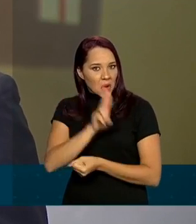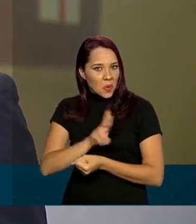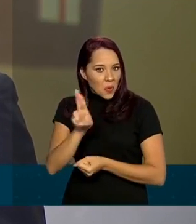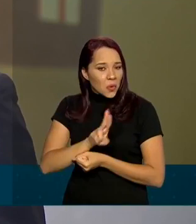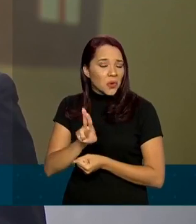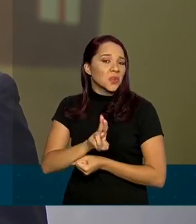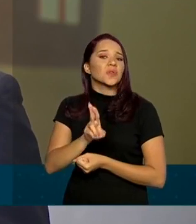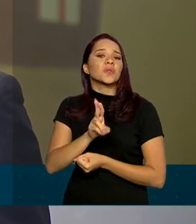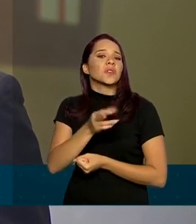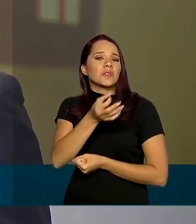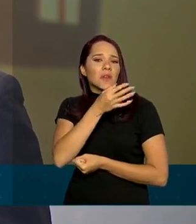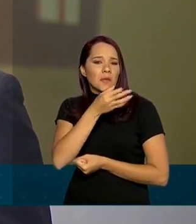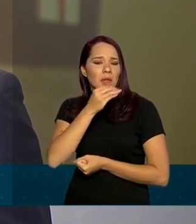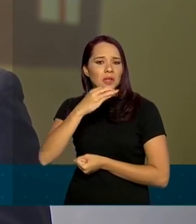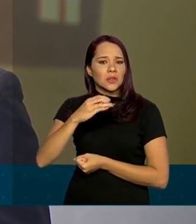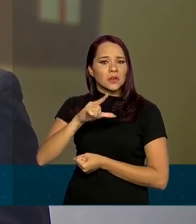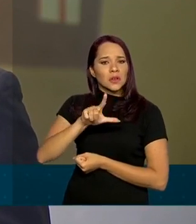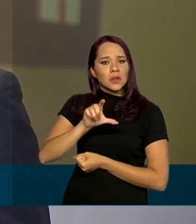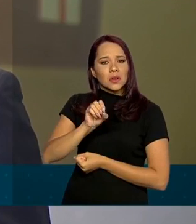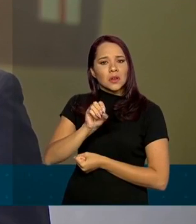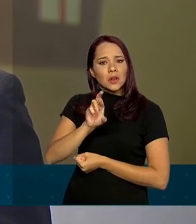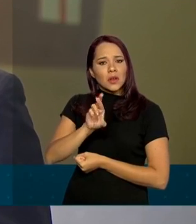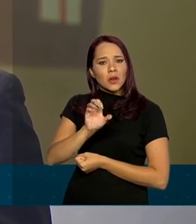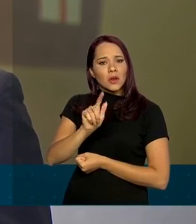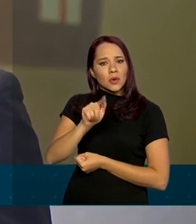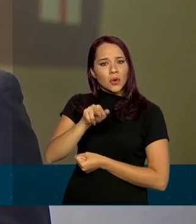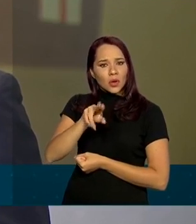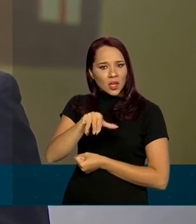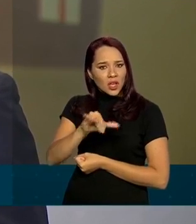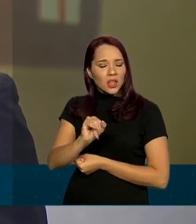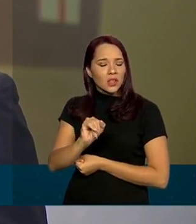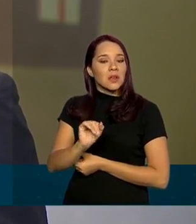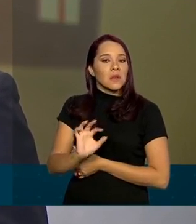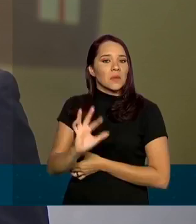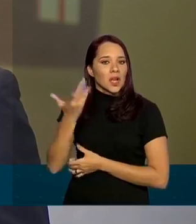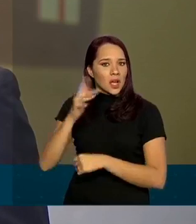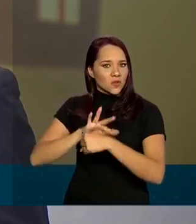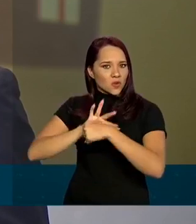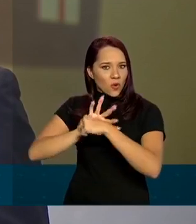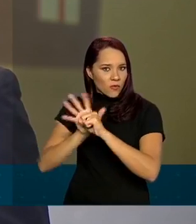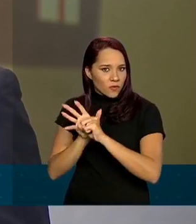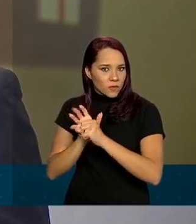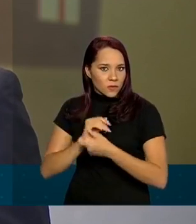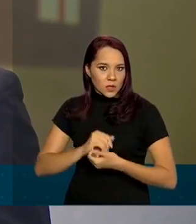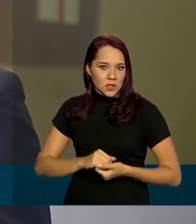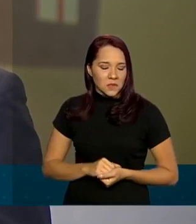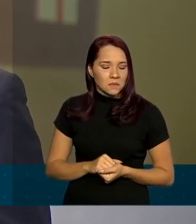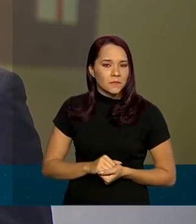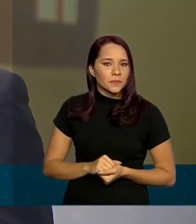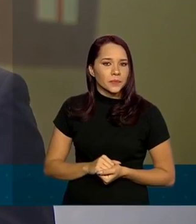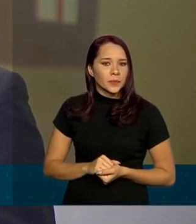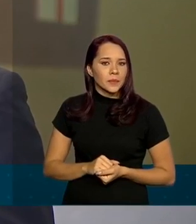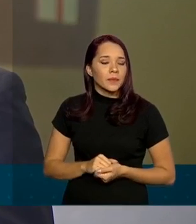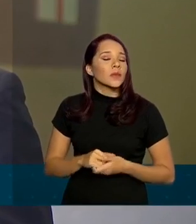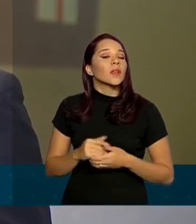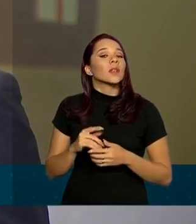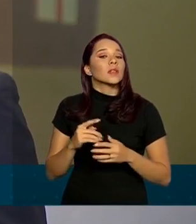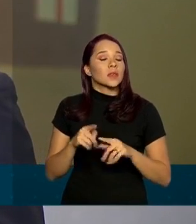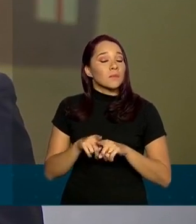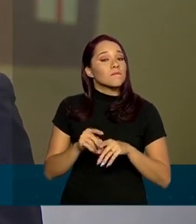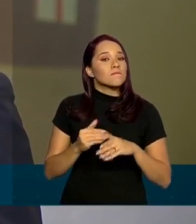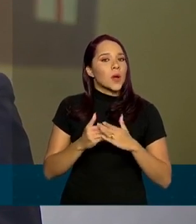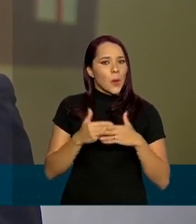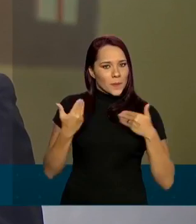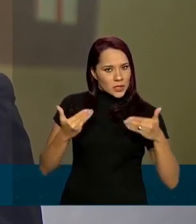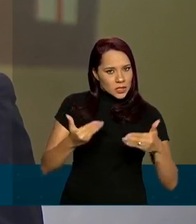profilático da cloroquina para casos de covid e além disso o